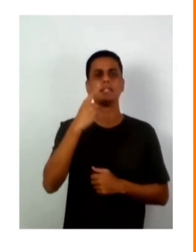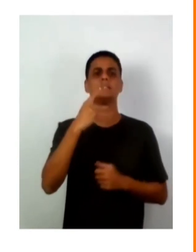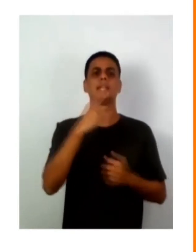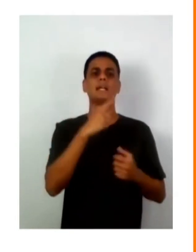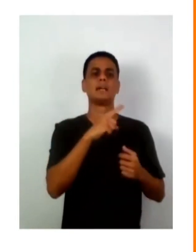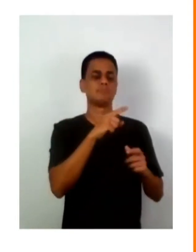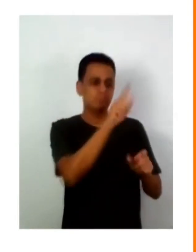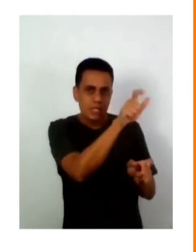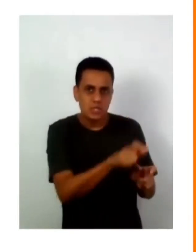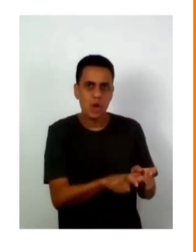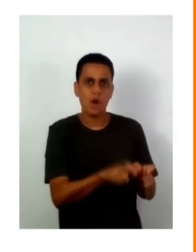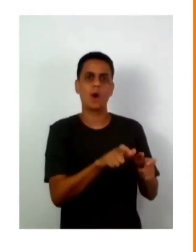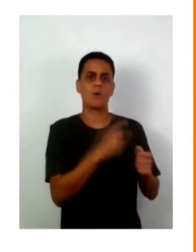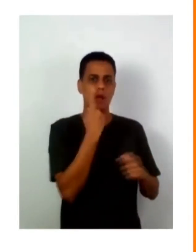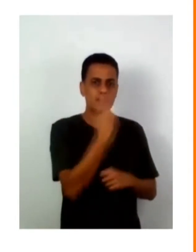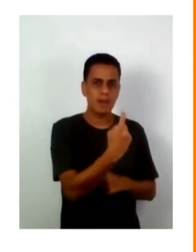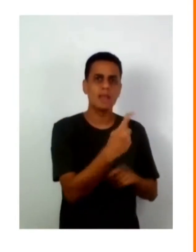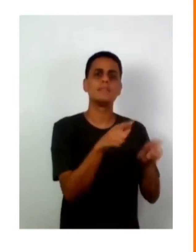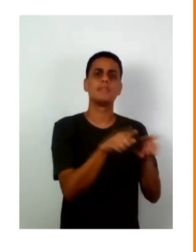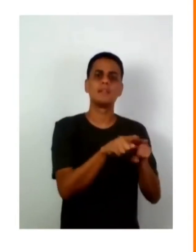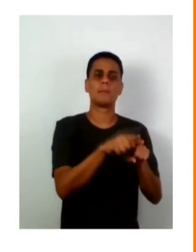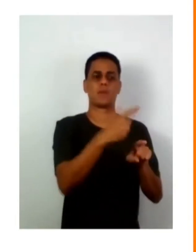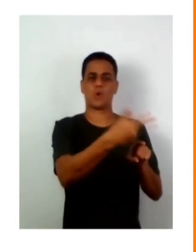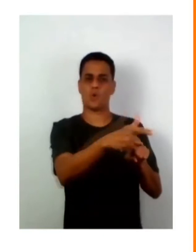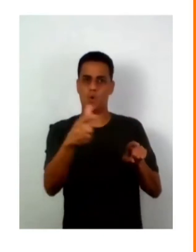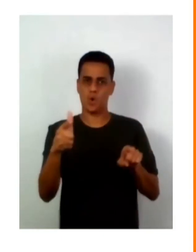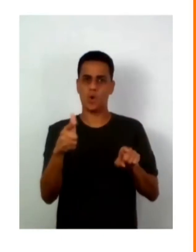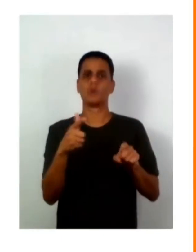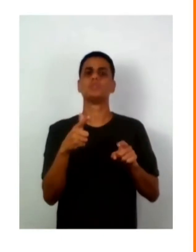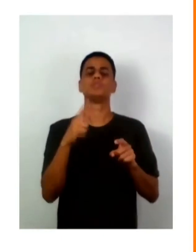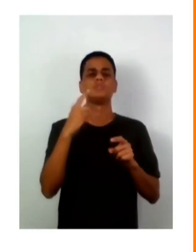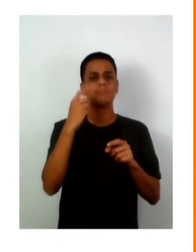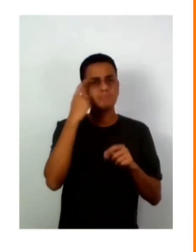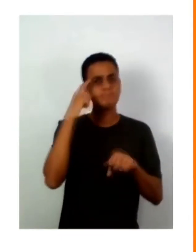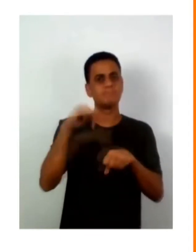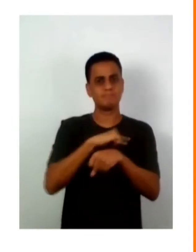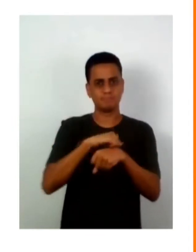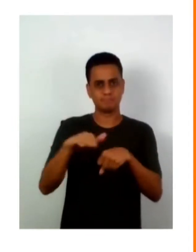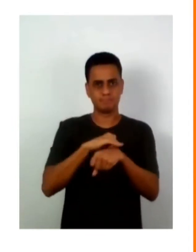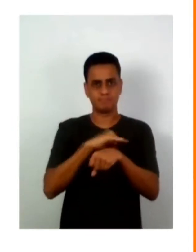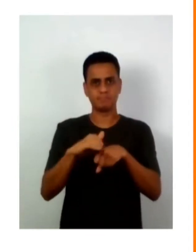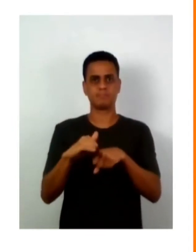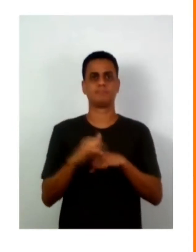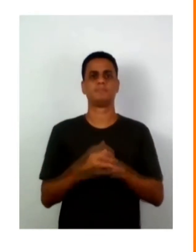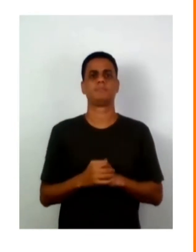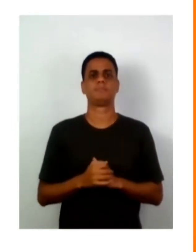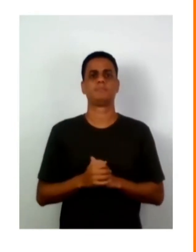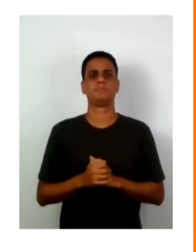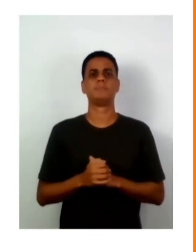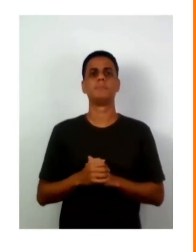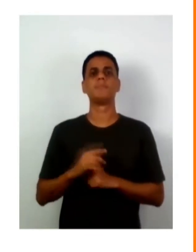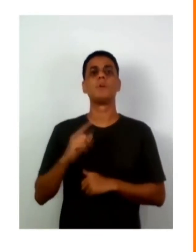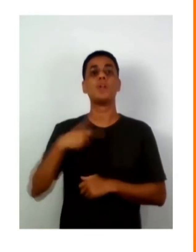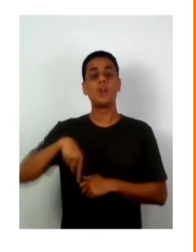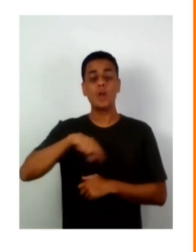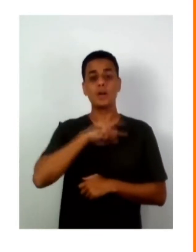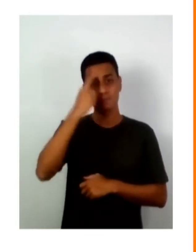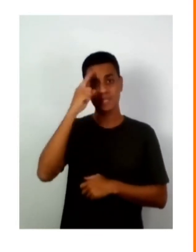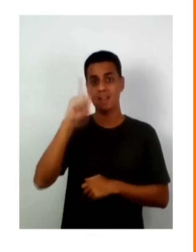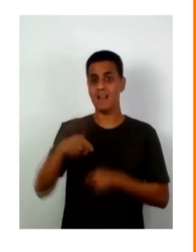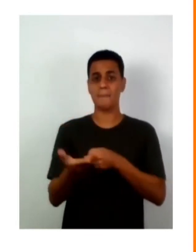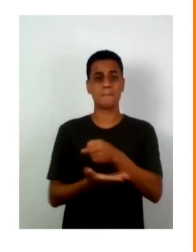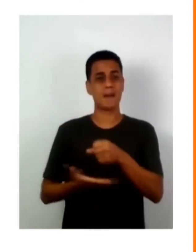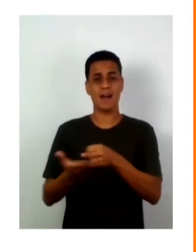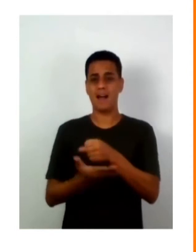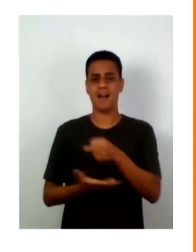nós mapeamos lideranças individuais, iniciativas que são críticas